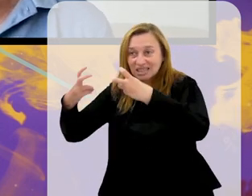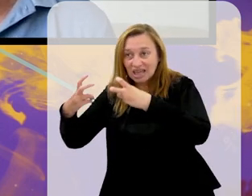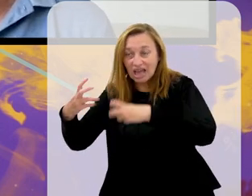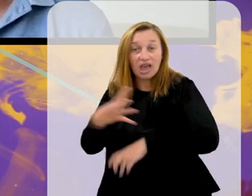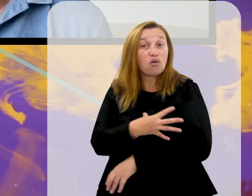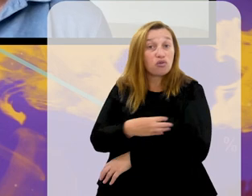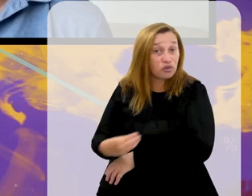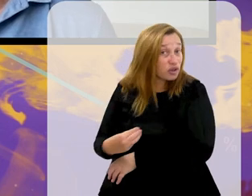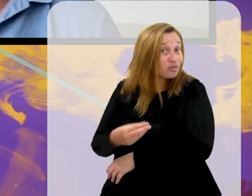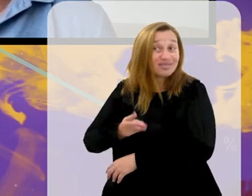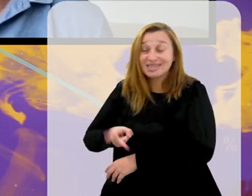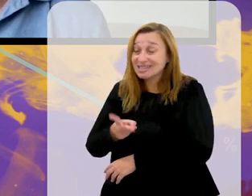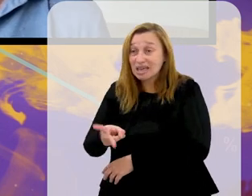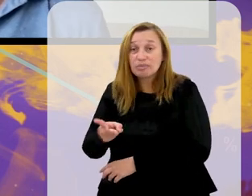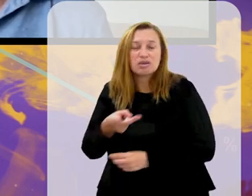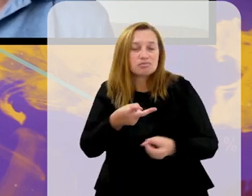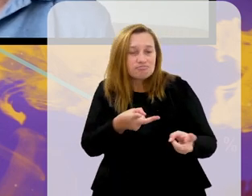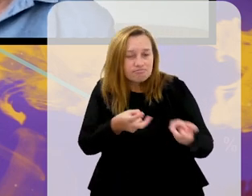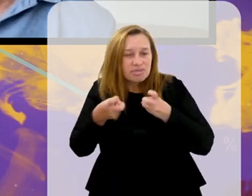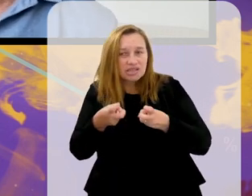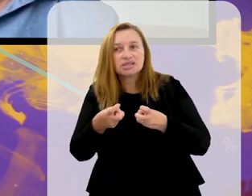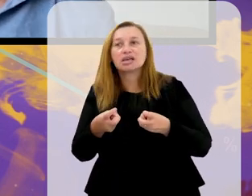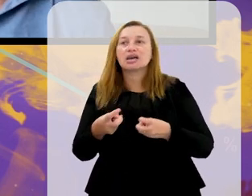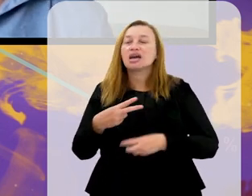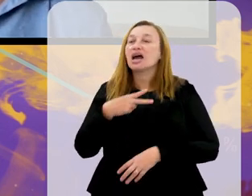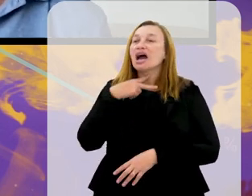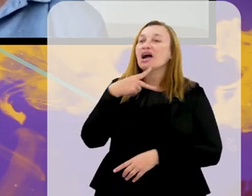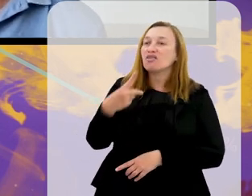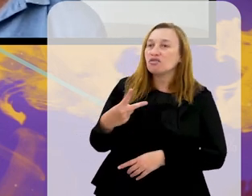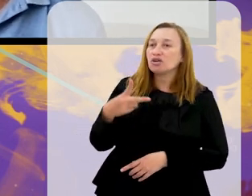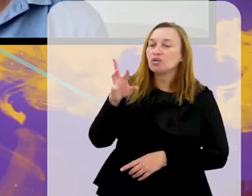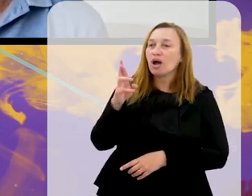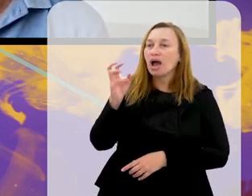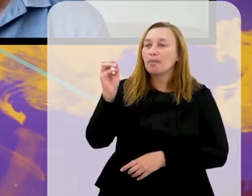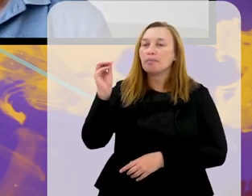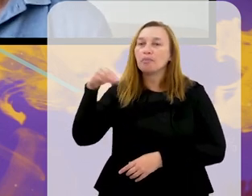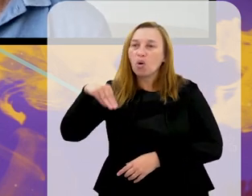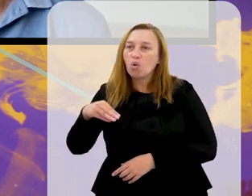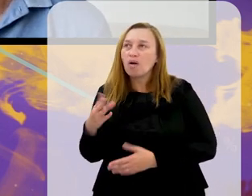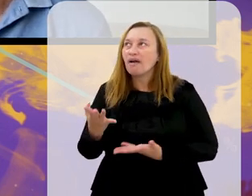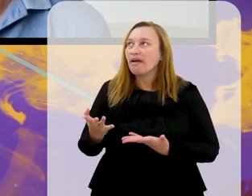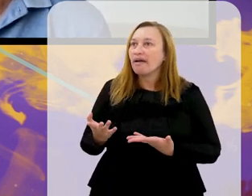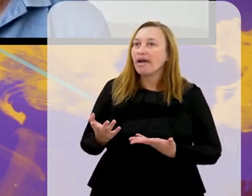o time é o Emiliano. E até a gente percebe isso. A voz do Ramon Dias é muito